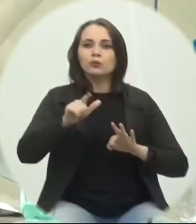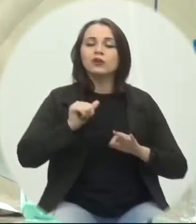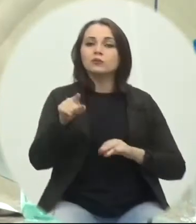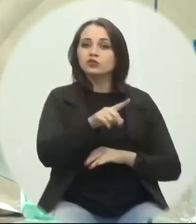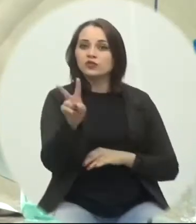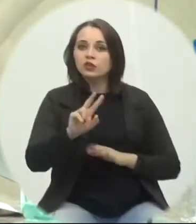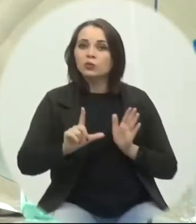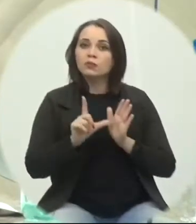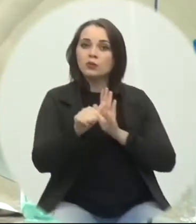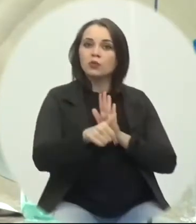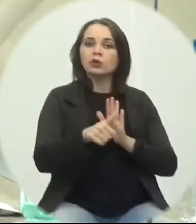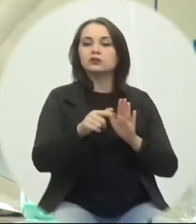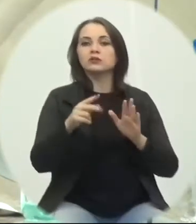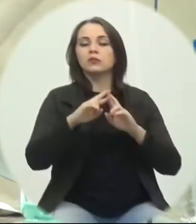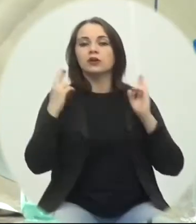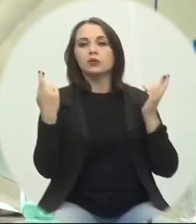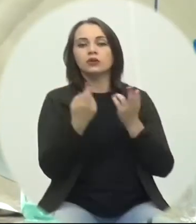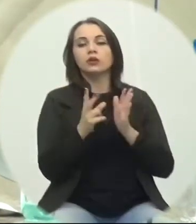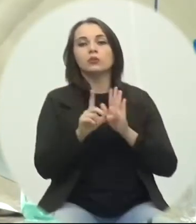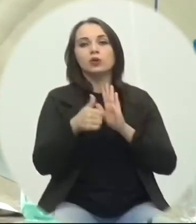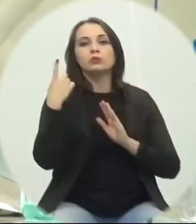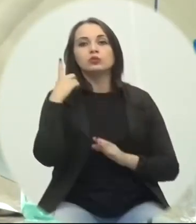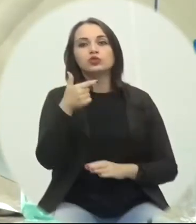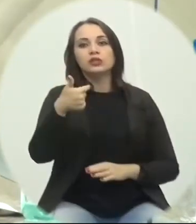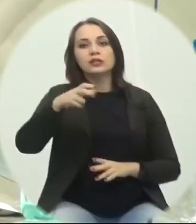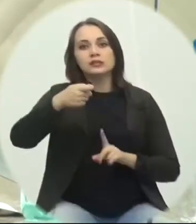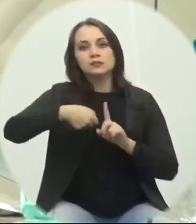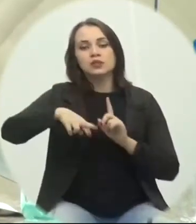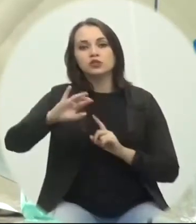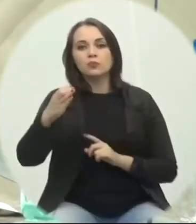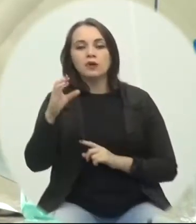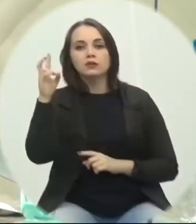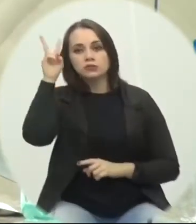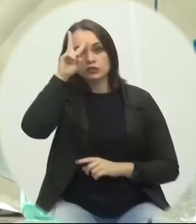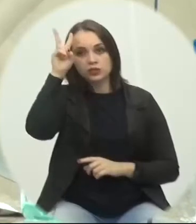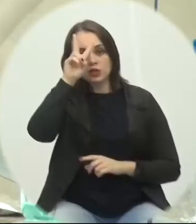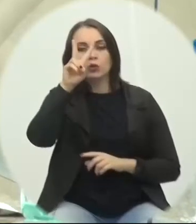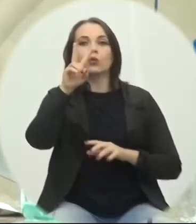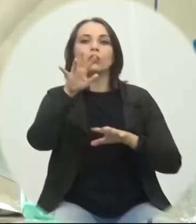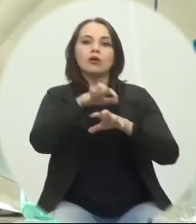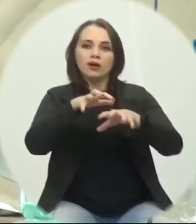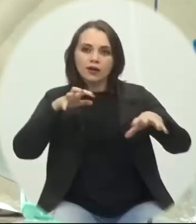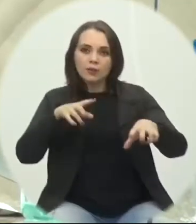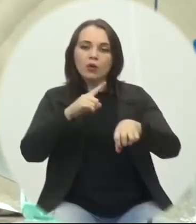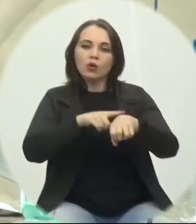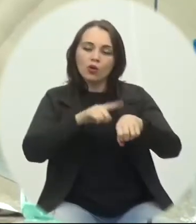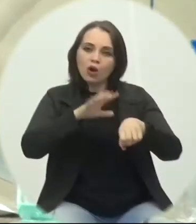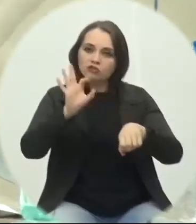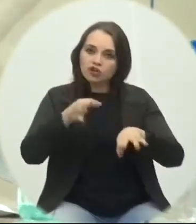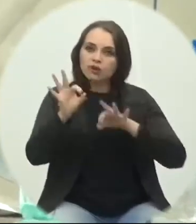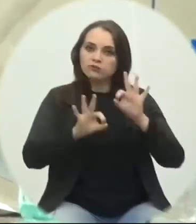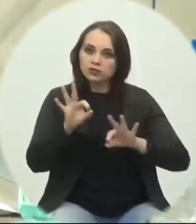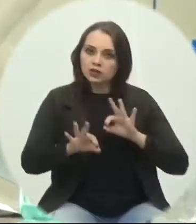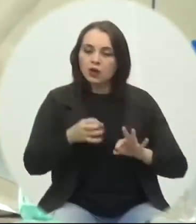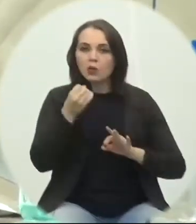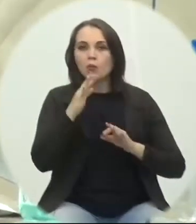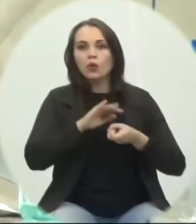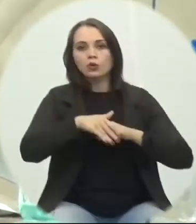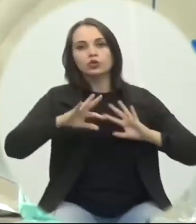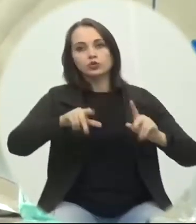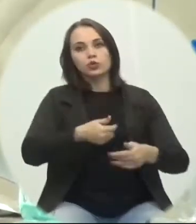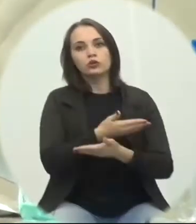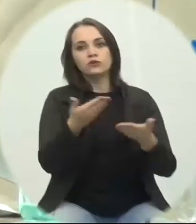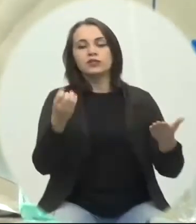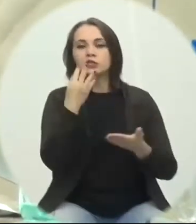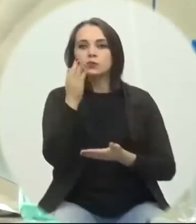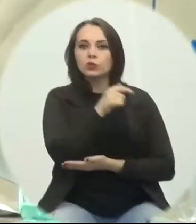e vereadoras para a próxima, no dia 15 de março, segunda-feira, de maneira remota, em horário regimental. Uma boa noite a todos